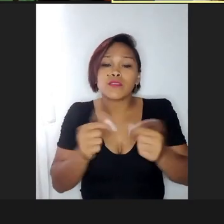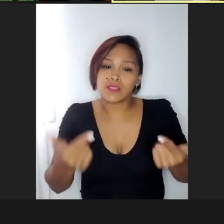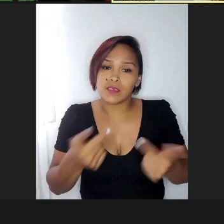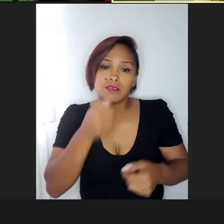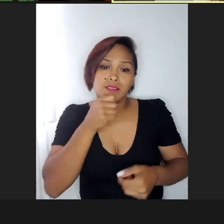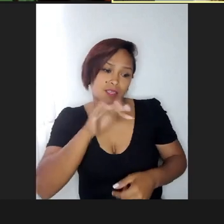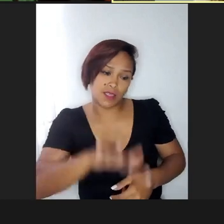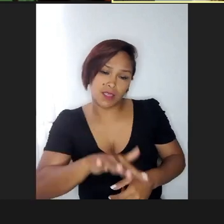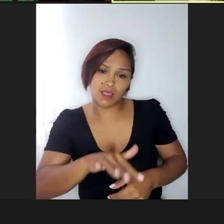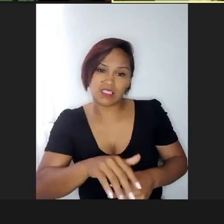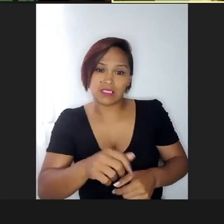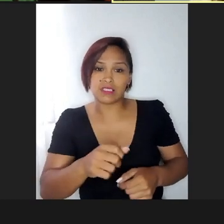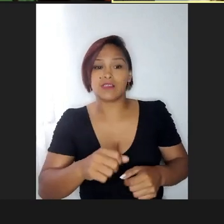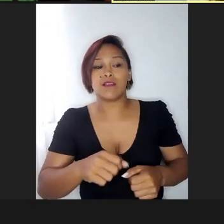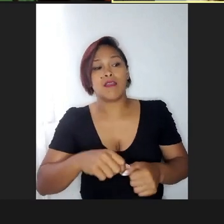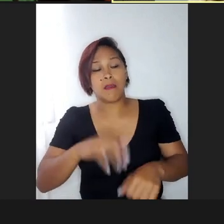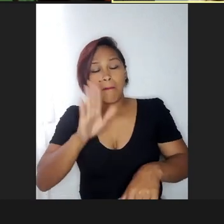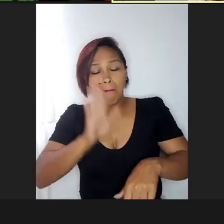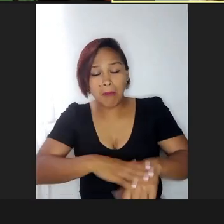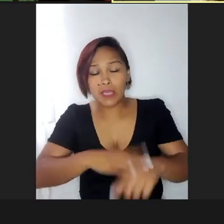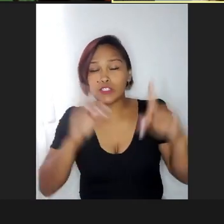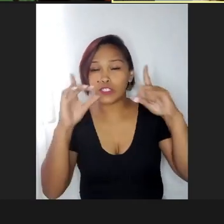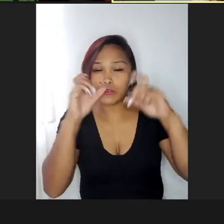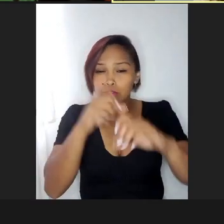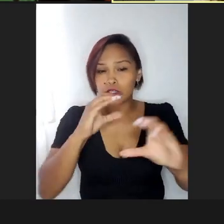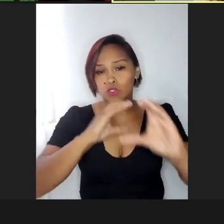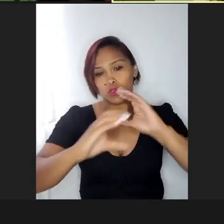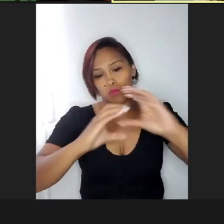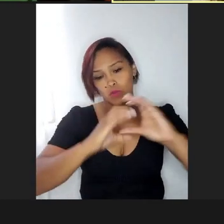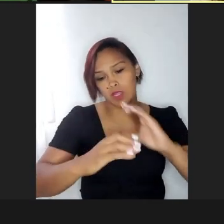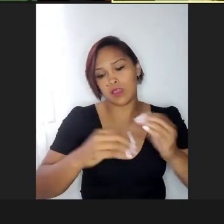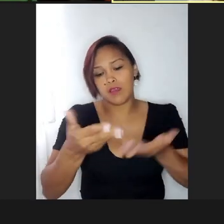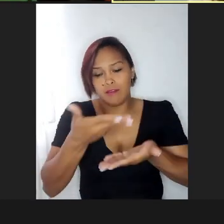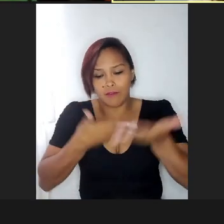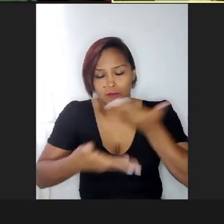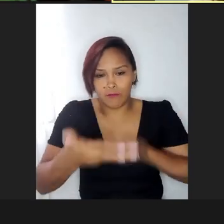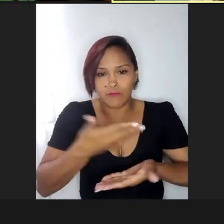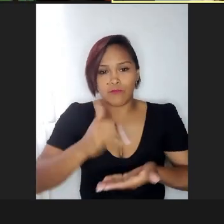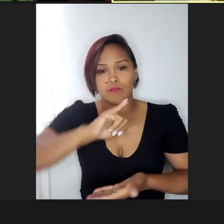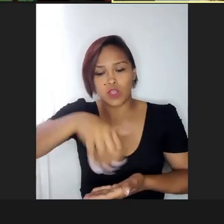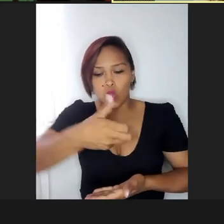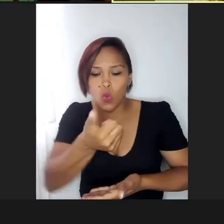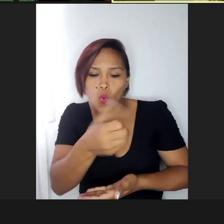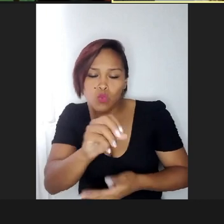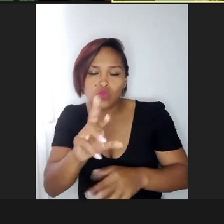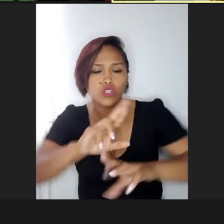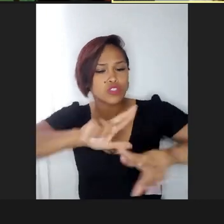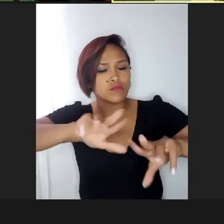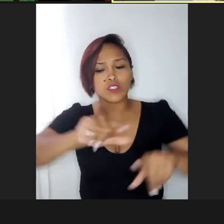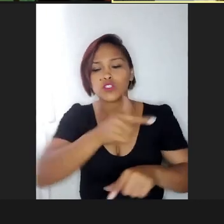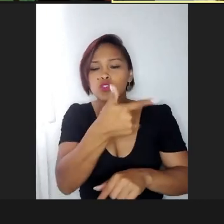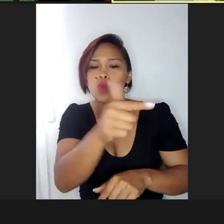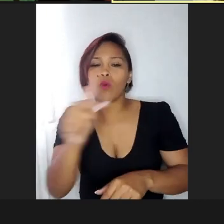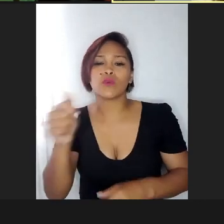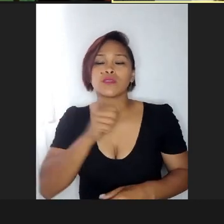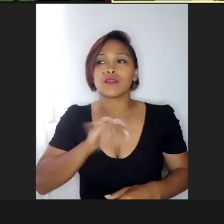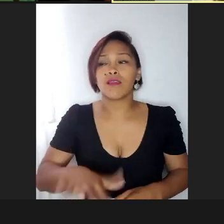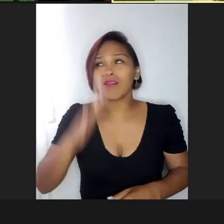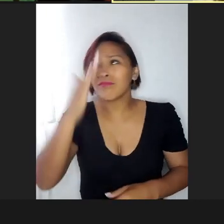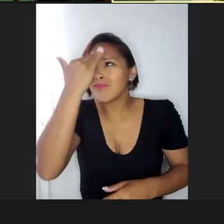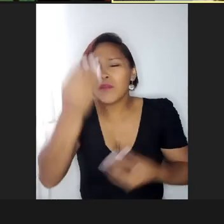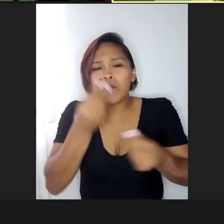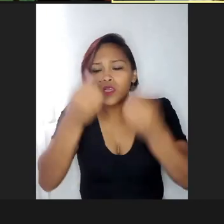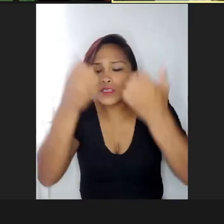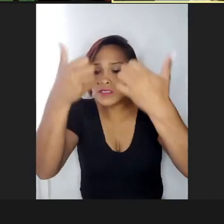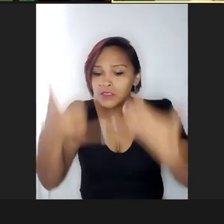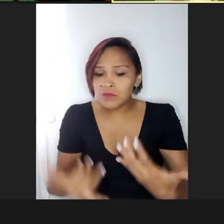mais resistência ao João, vai criar mais resistência à diferença, e não vai entender por que ele ficou de castigo, explica, conversa